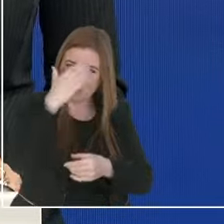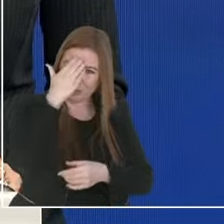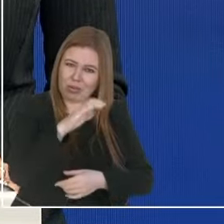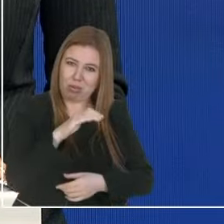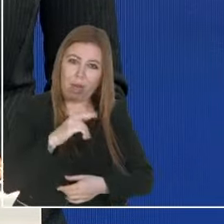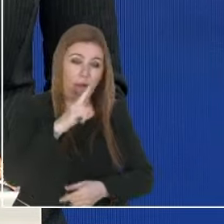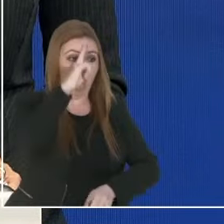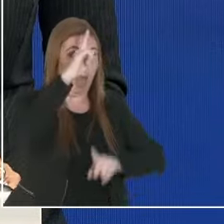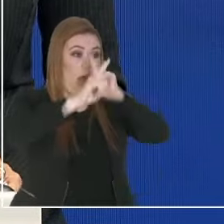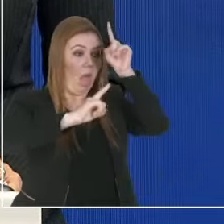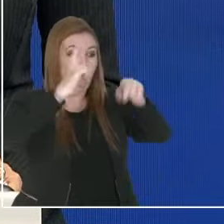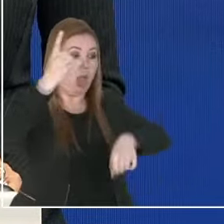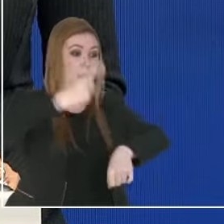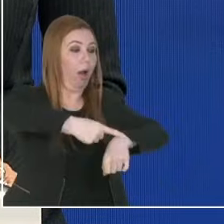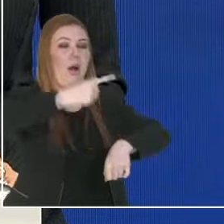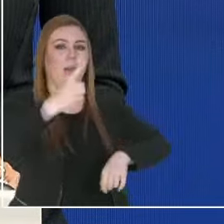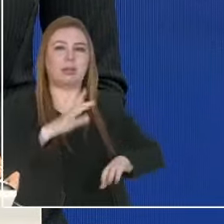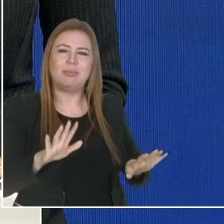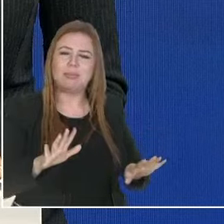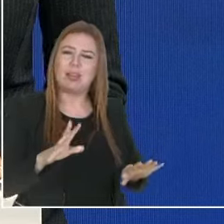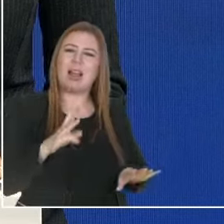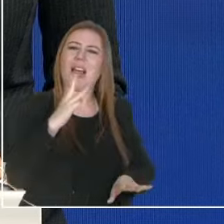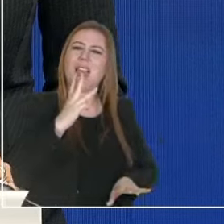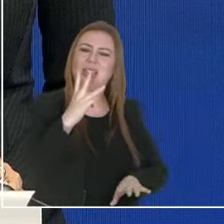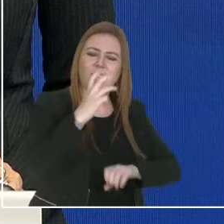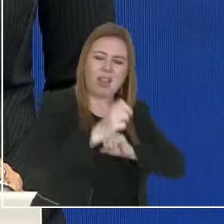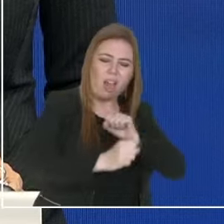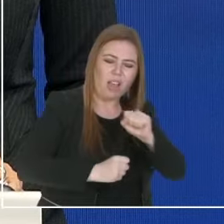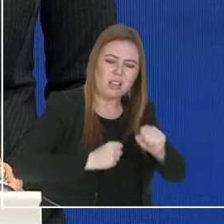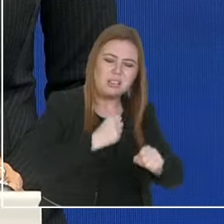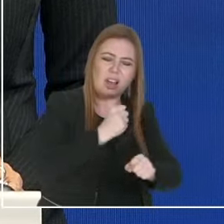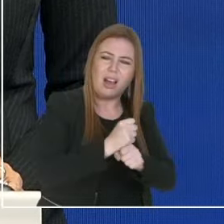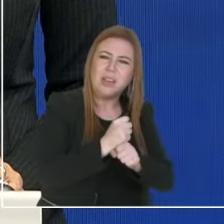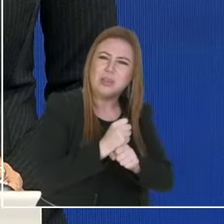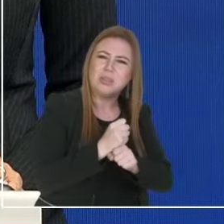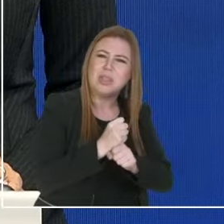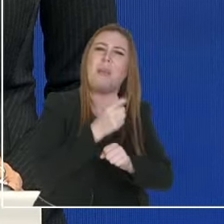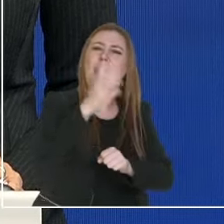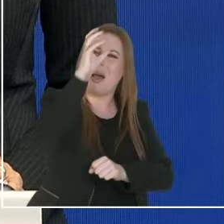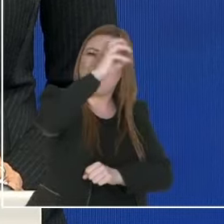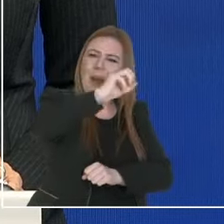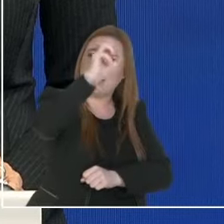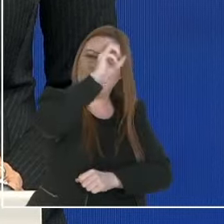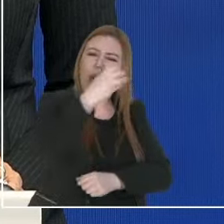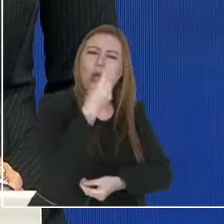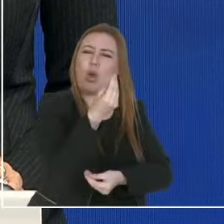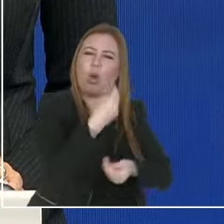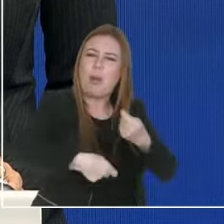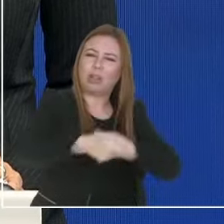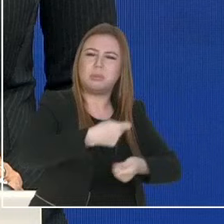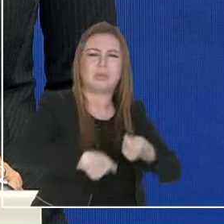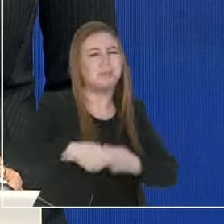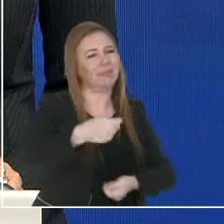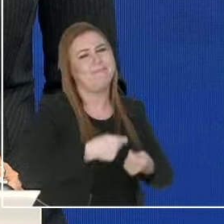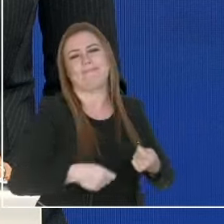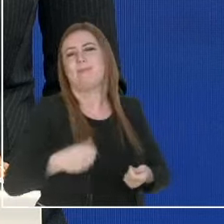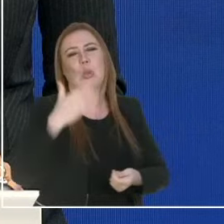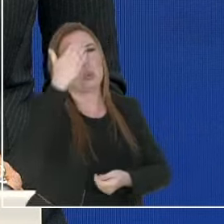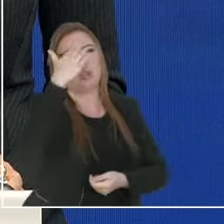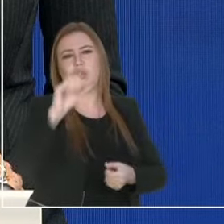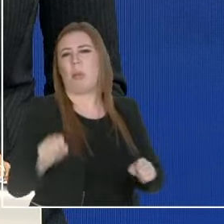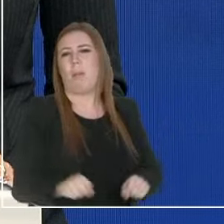Se ela for prefeita, há 3 anos até aprender a administrar a cidade, até lá a cidade colapsou. O VLT que nós